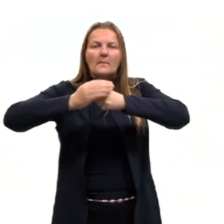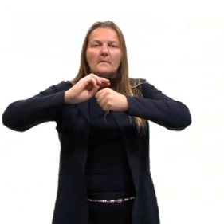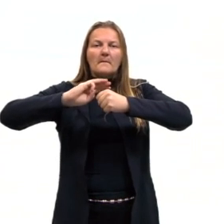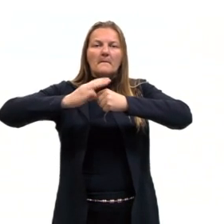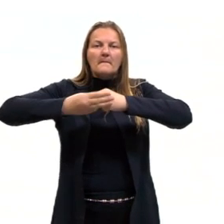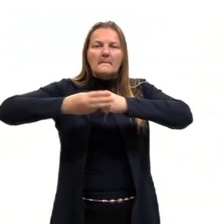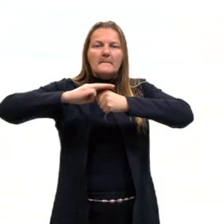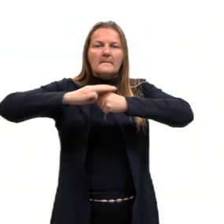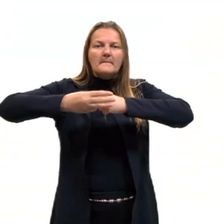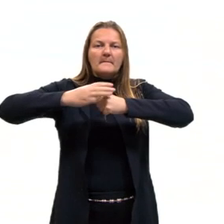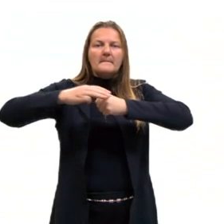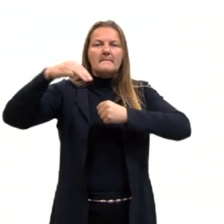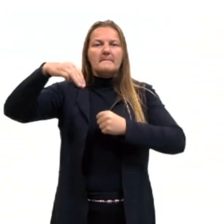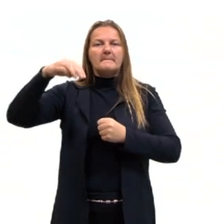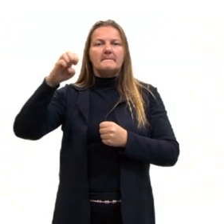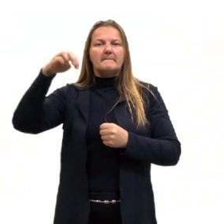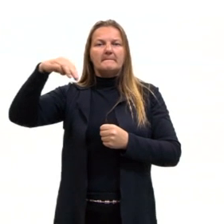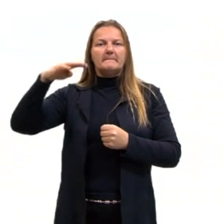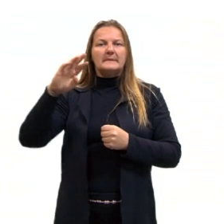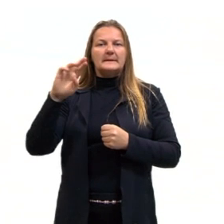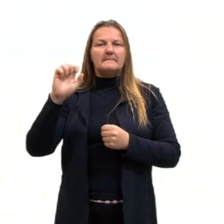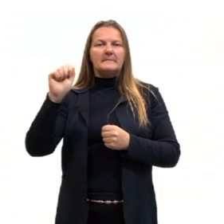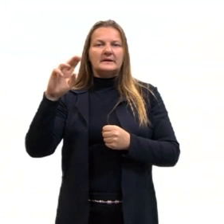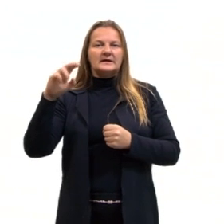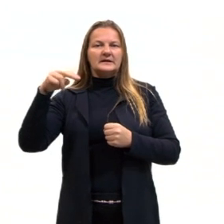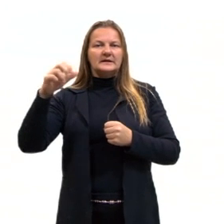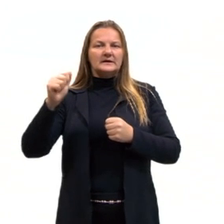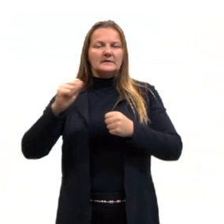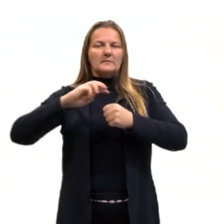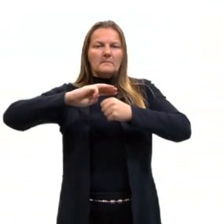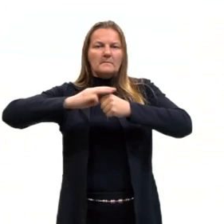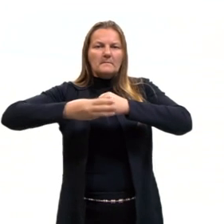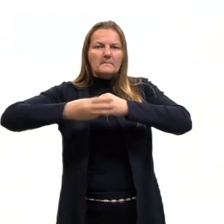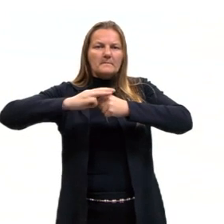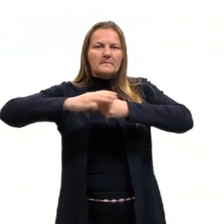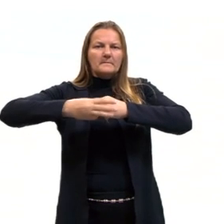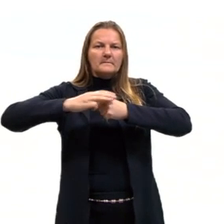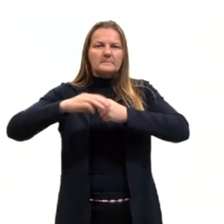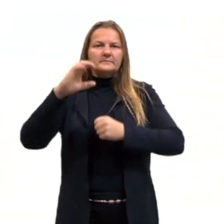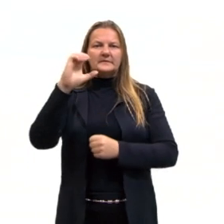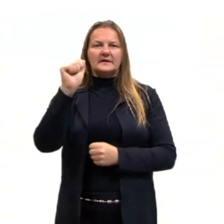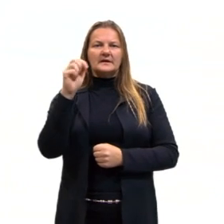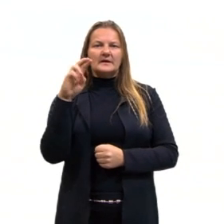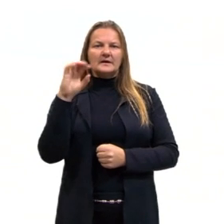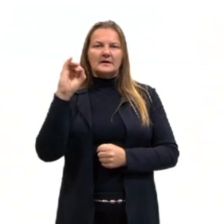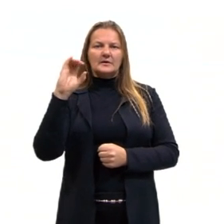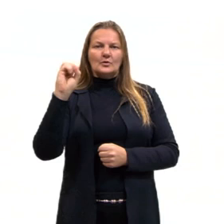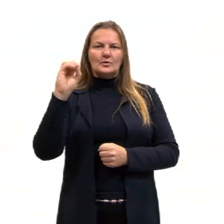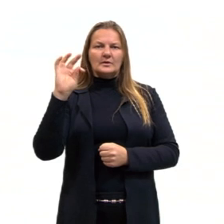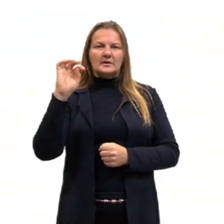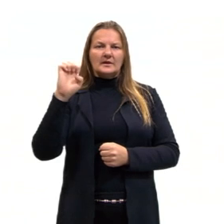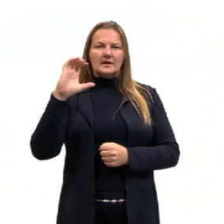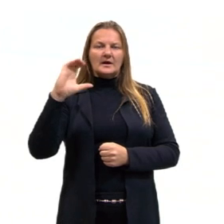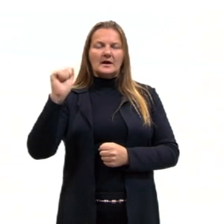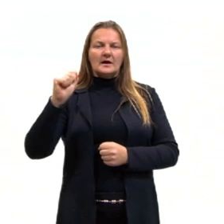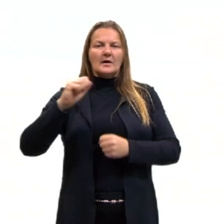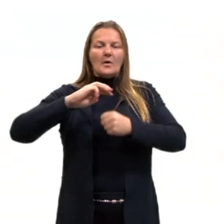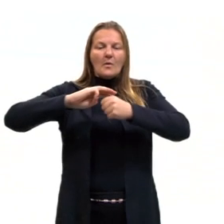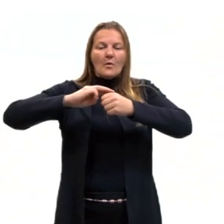também chamado de carioteca. O núcleo, ele é responsável pelo